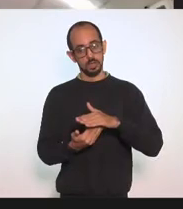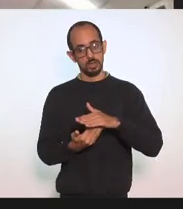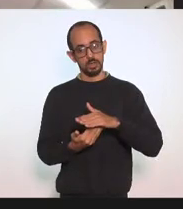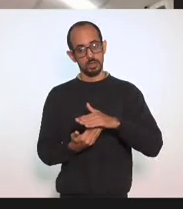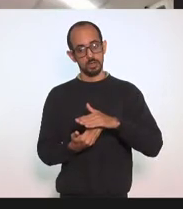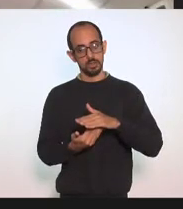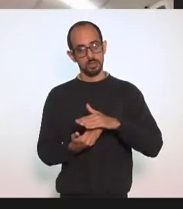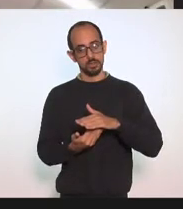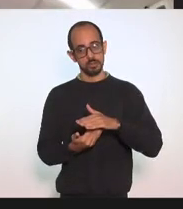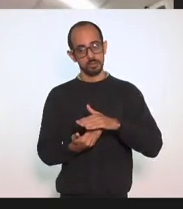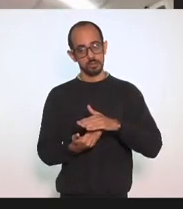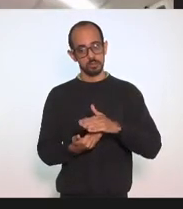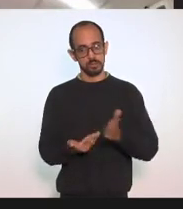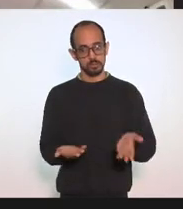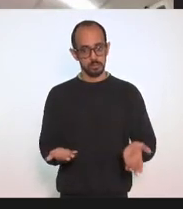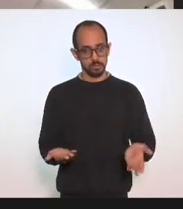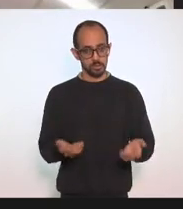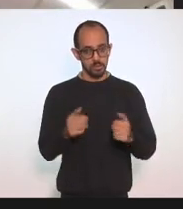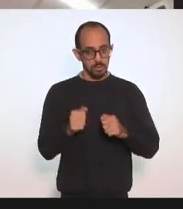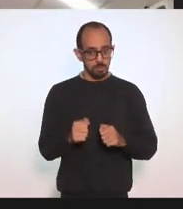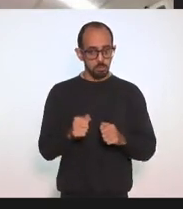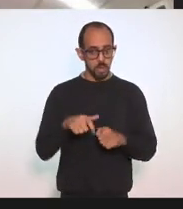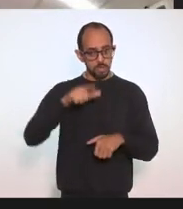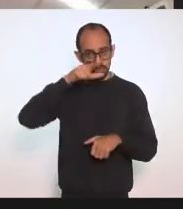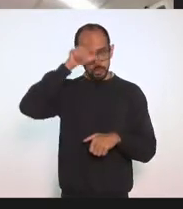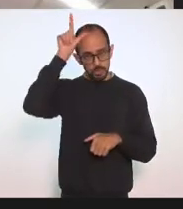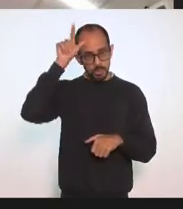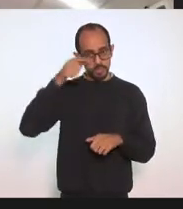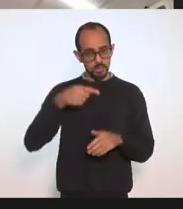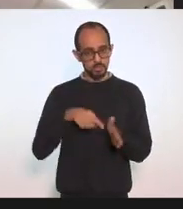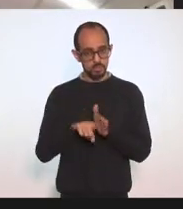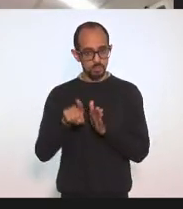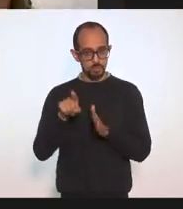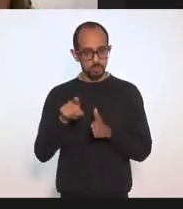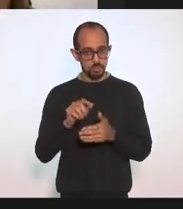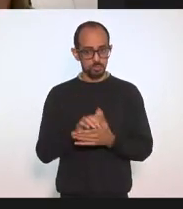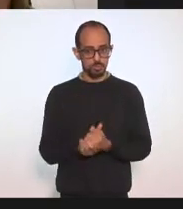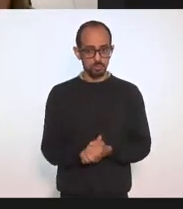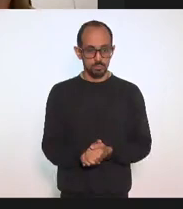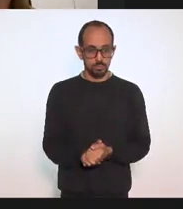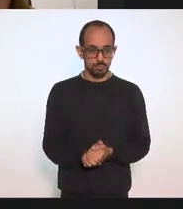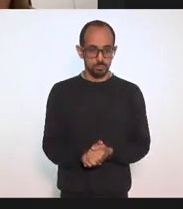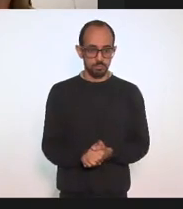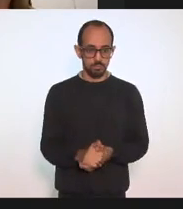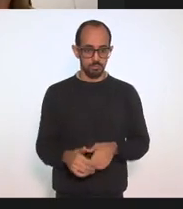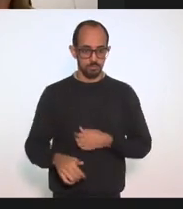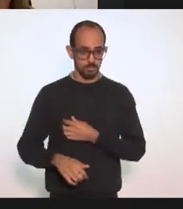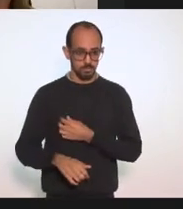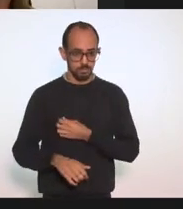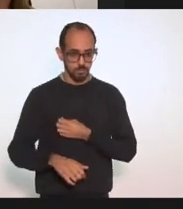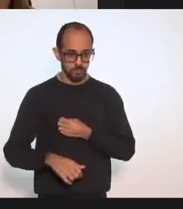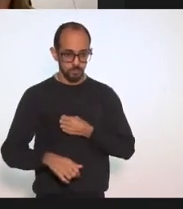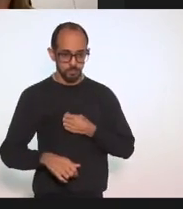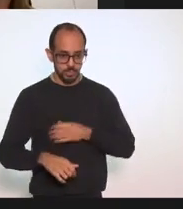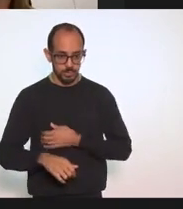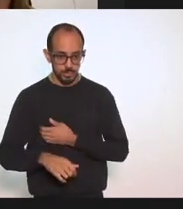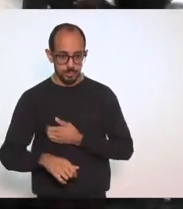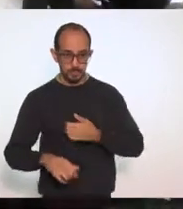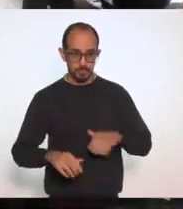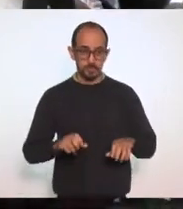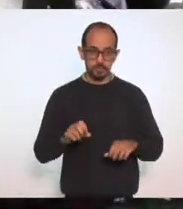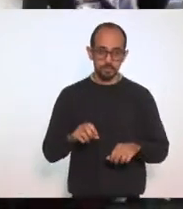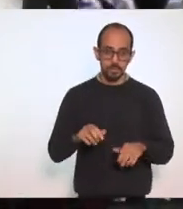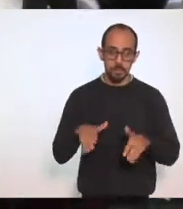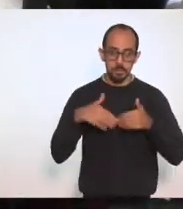melhor. Tá bom? Pode ser assim, Luiz? Melhorou, melhorou. Então, vamos lá. Fica